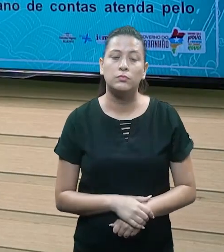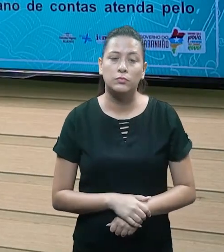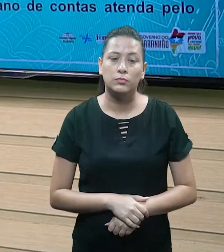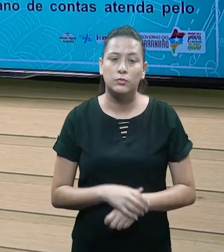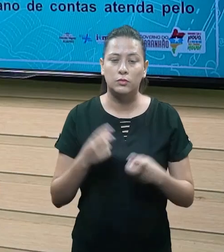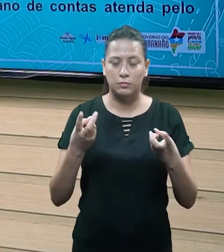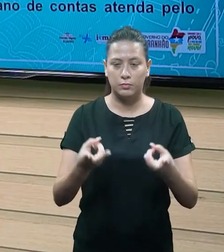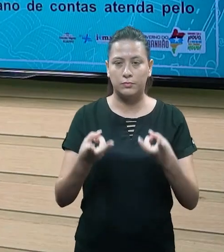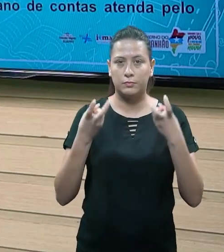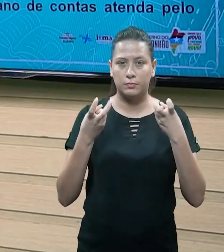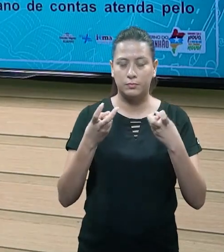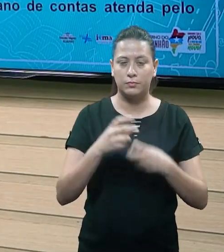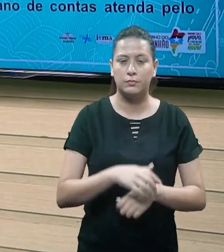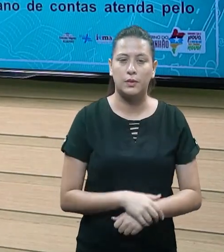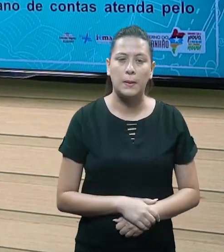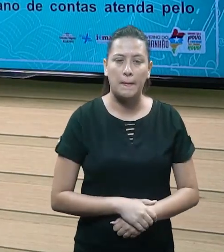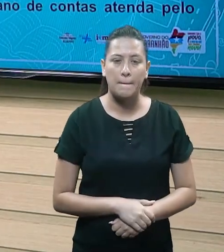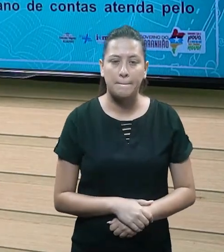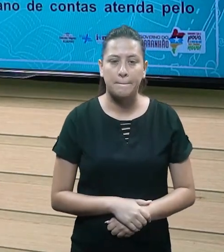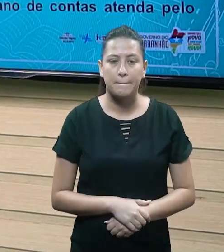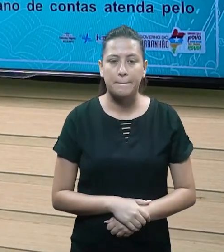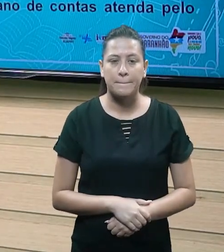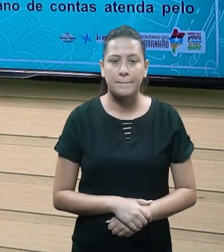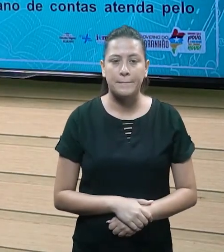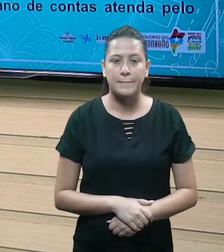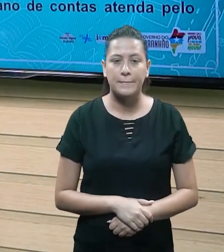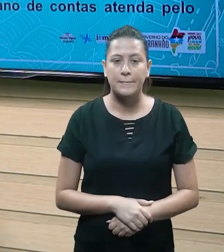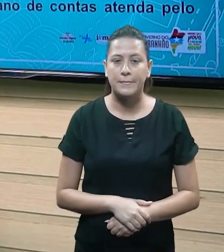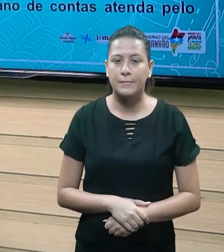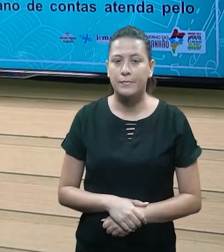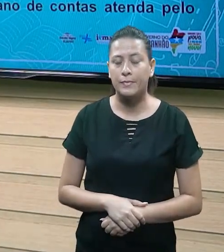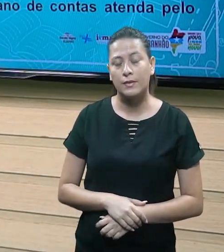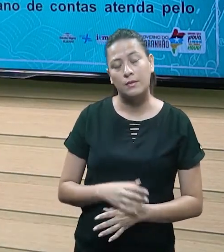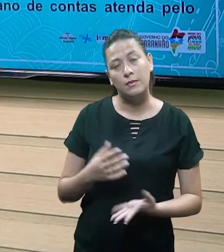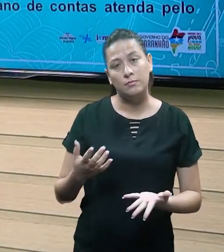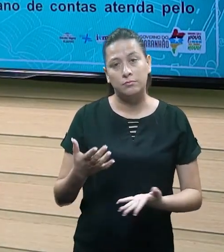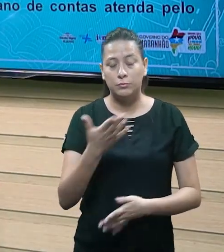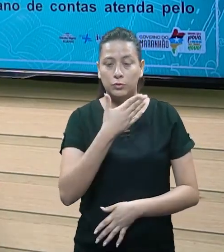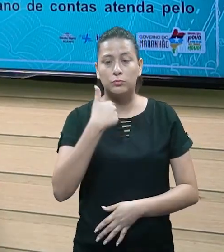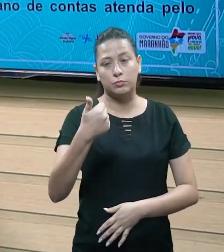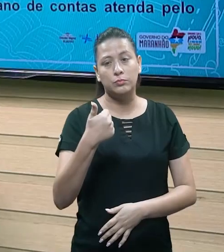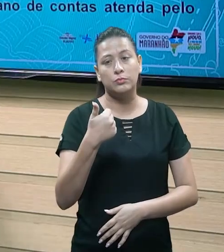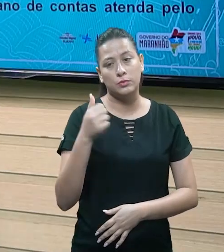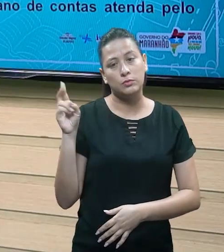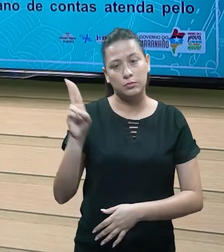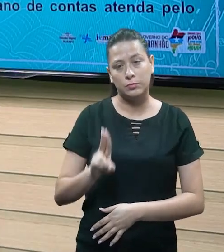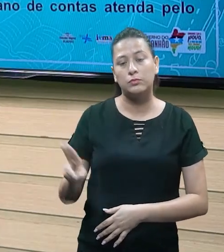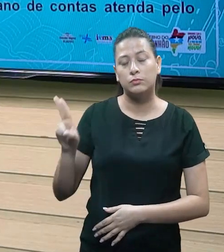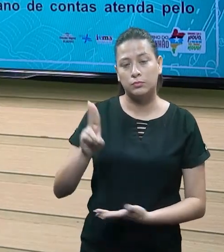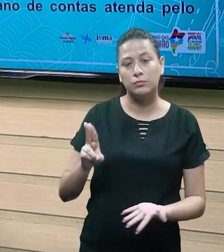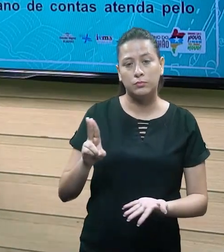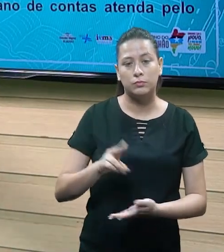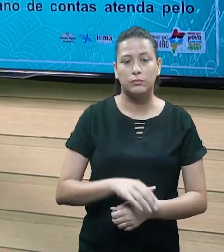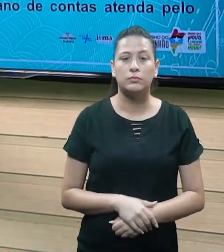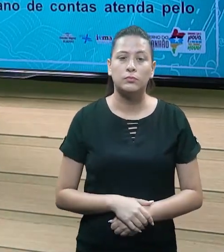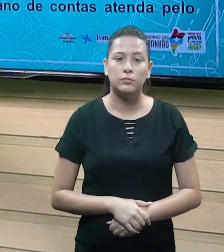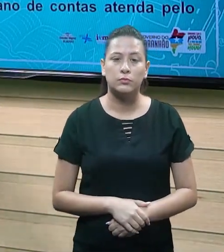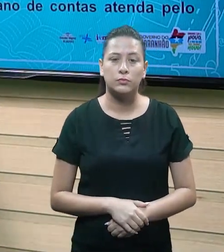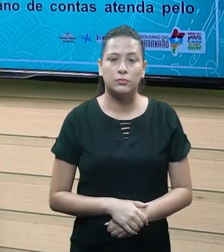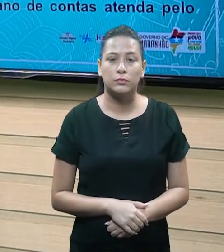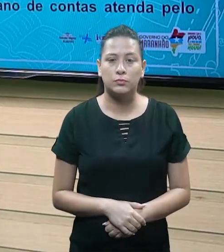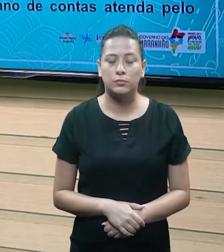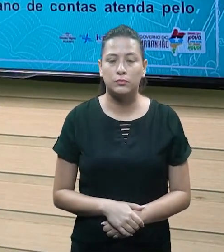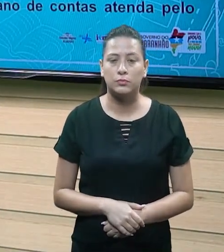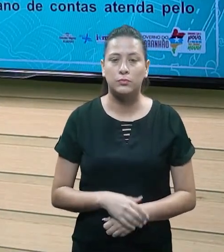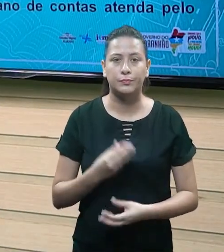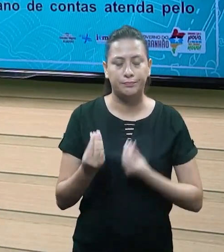contas? Nós vamos fazer essa análise aqui, qual é a estrutura dela, que ela deve funcionar a maneira ideal, a maneira mais eficiência, mais eficácia para esse plano de contas ser aplicada a essa